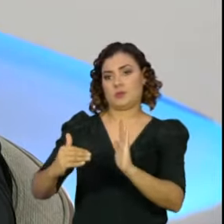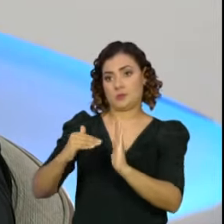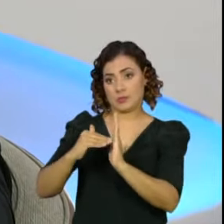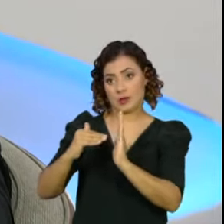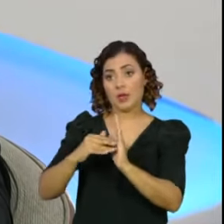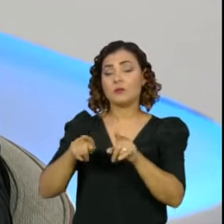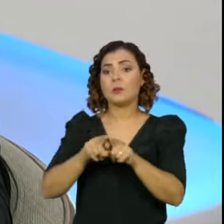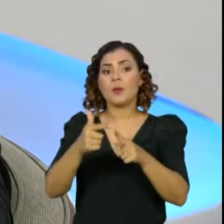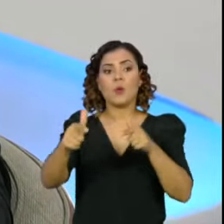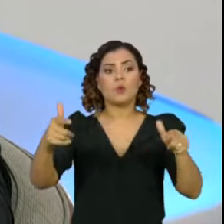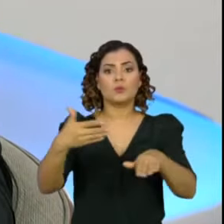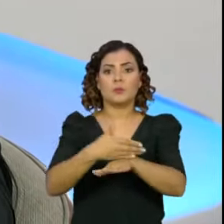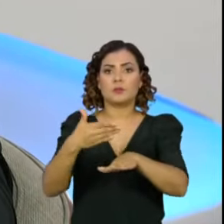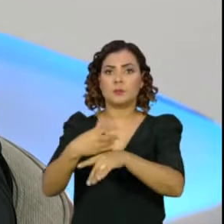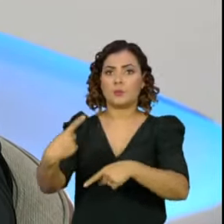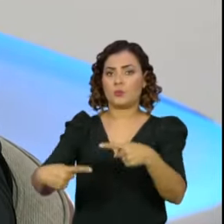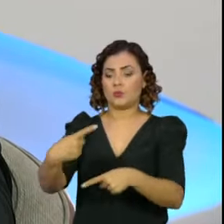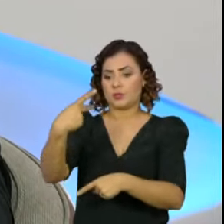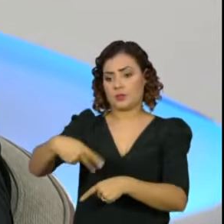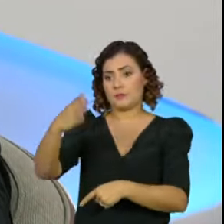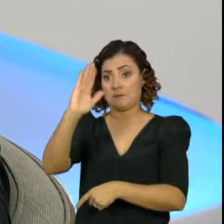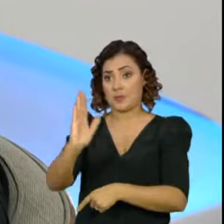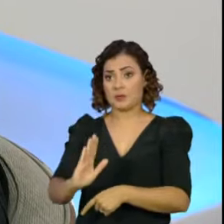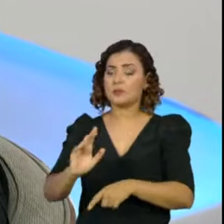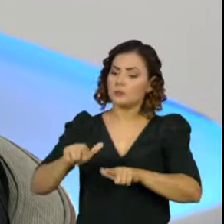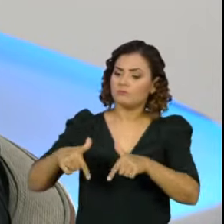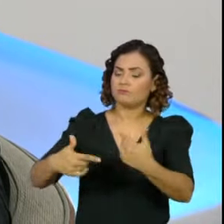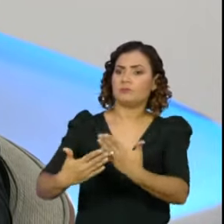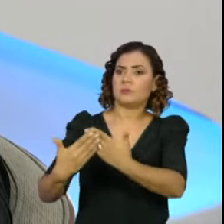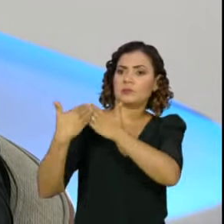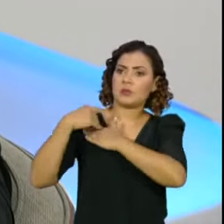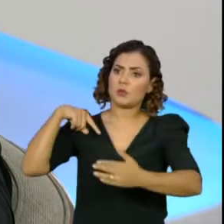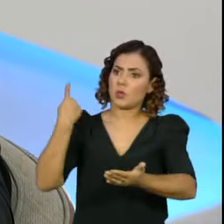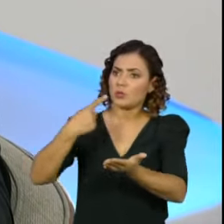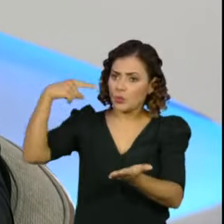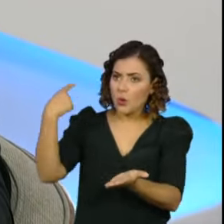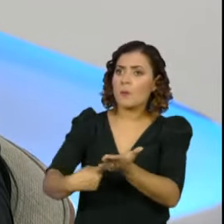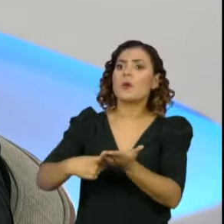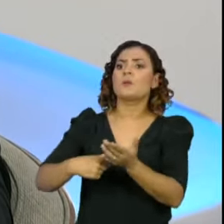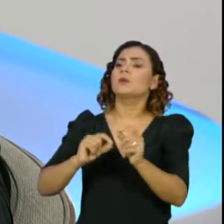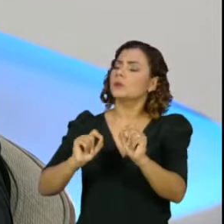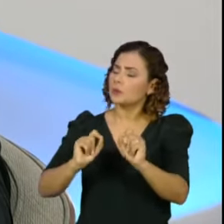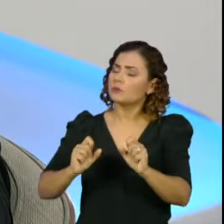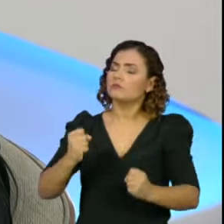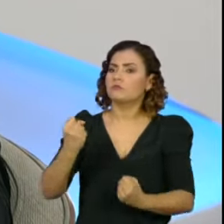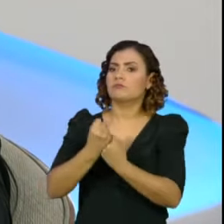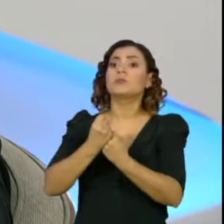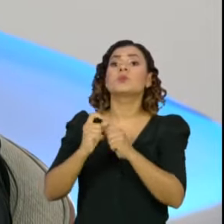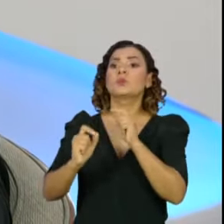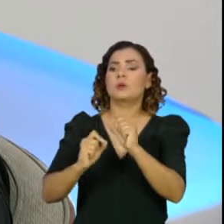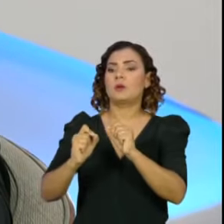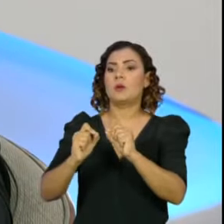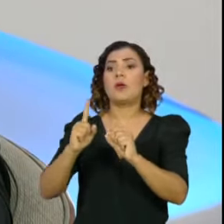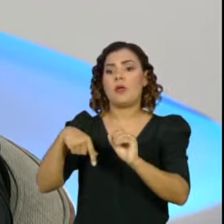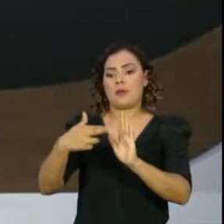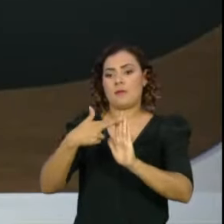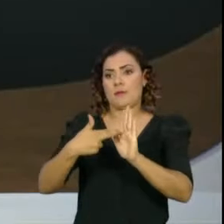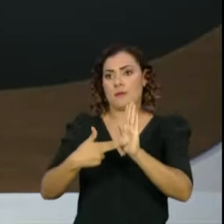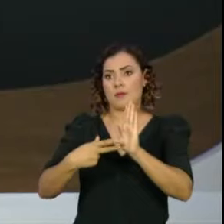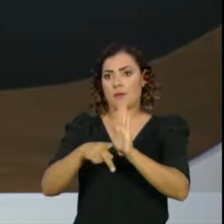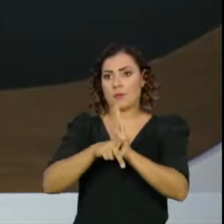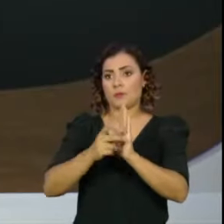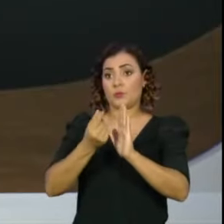e dos demais participantes da política brasileira. De modo que nós assumimos o compromisso de estabelecer o que é o chamado protocolo fiscal,